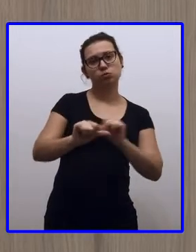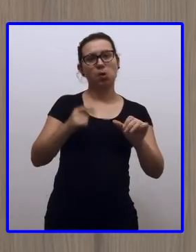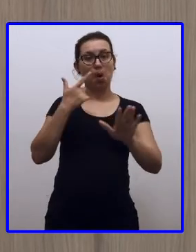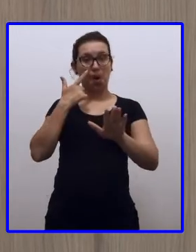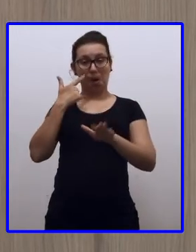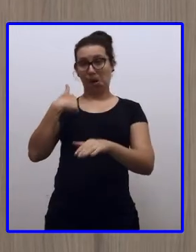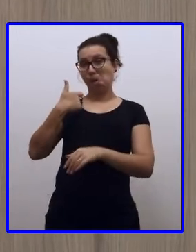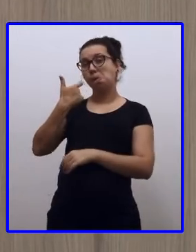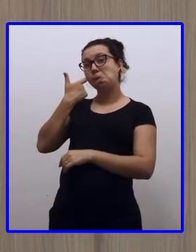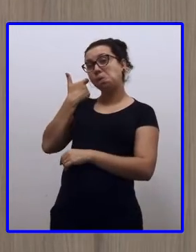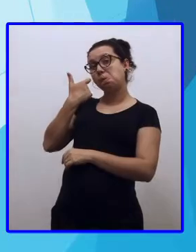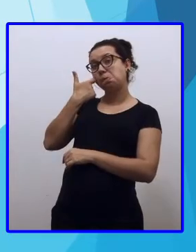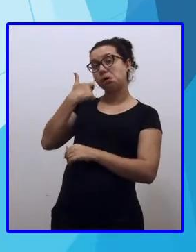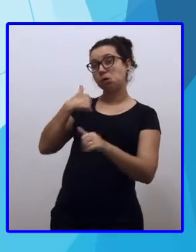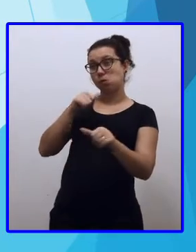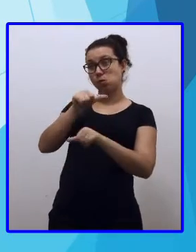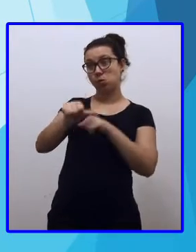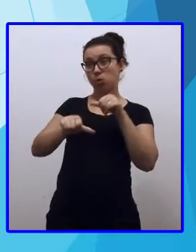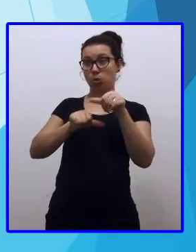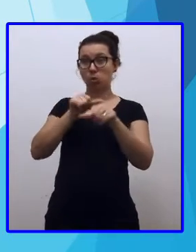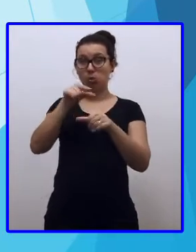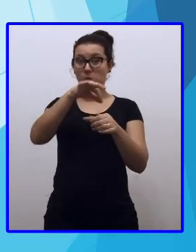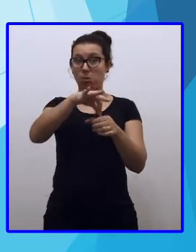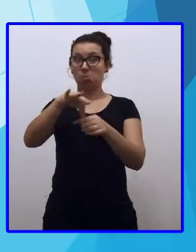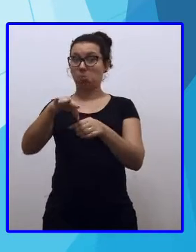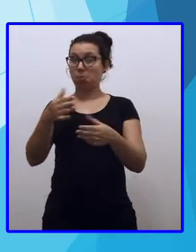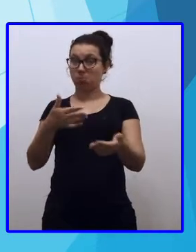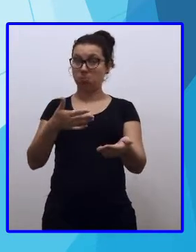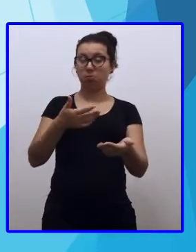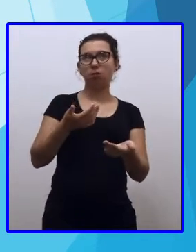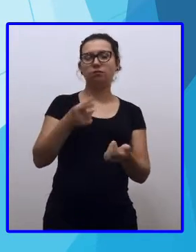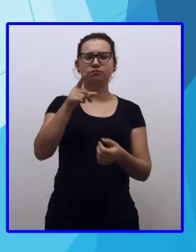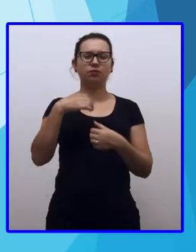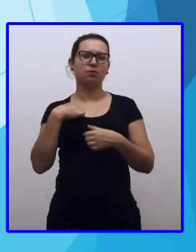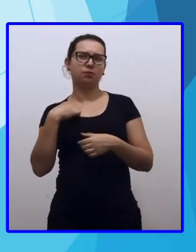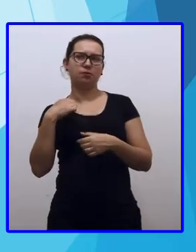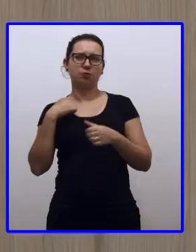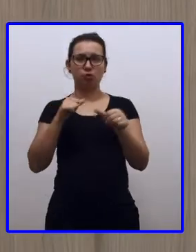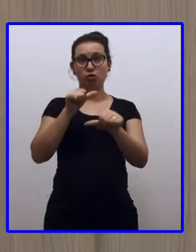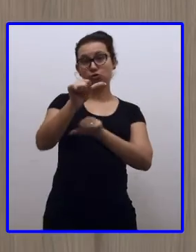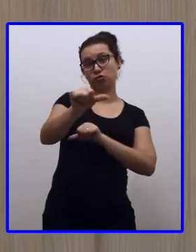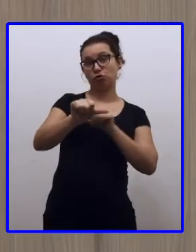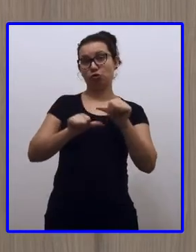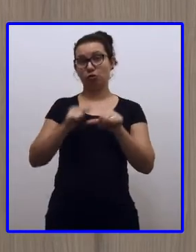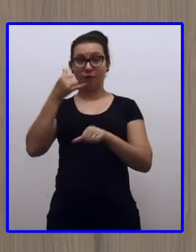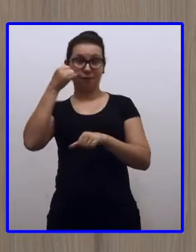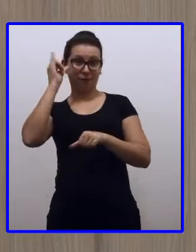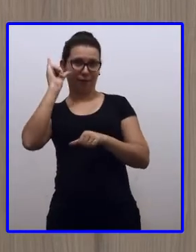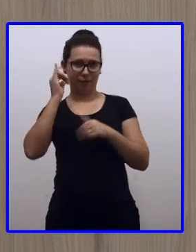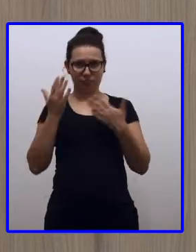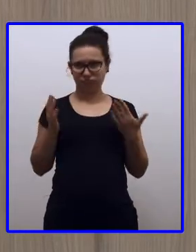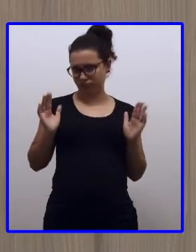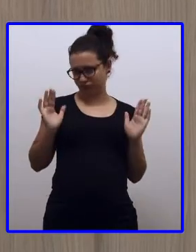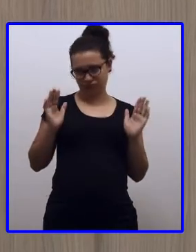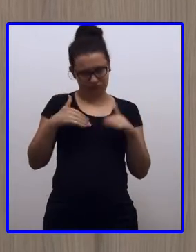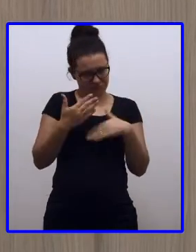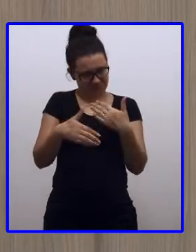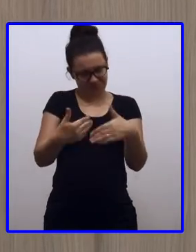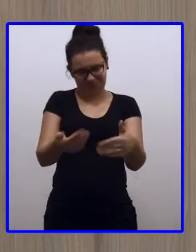peixe, troco pelo seu grão. Você tem o tecido, troca pela minha vaca. E assim por diante. Certo?